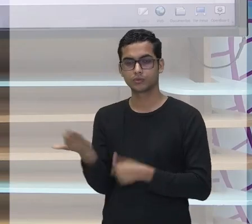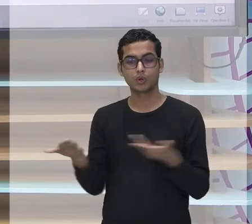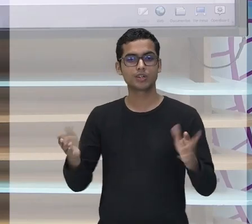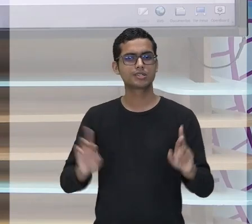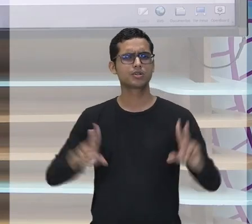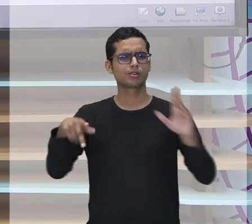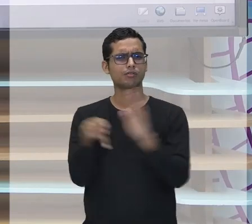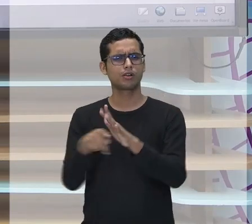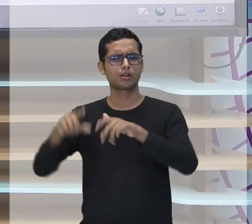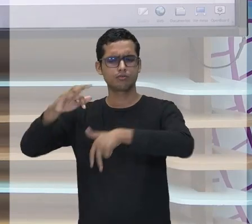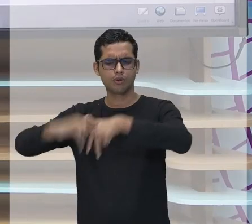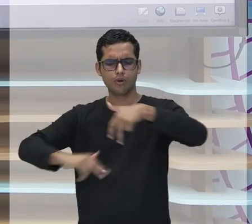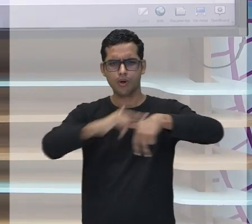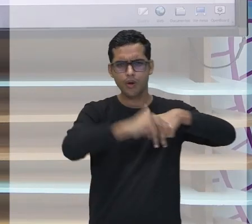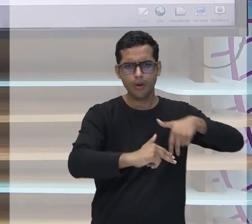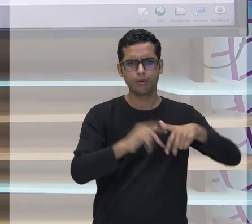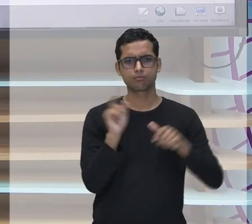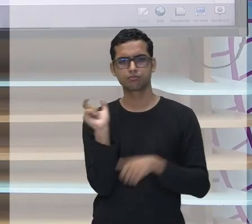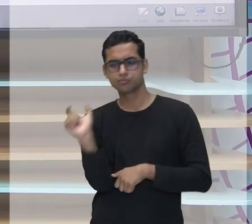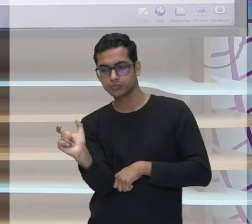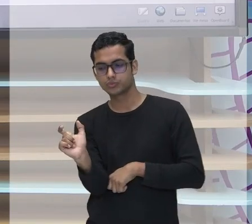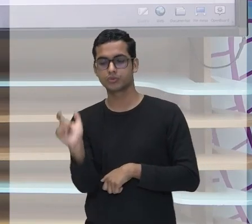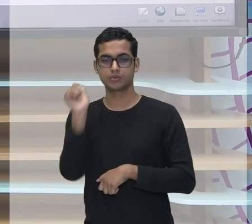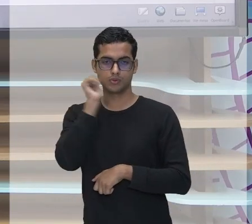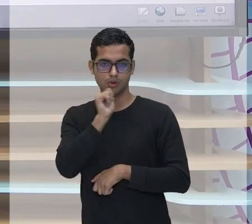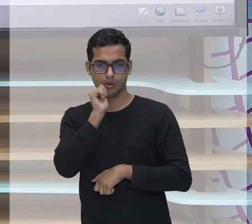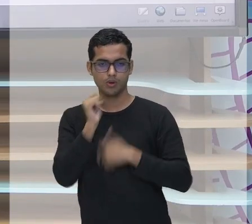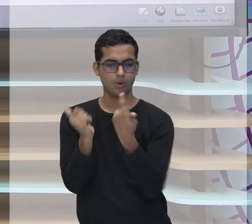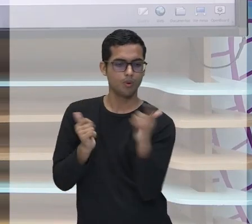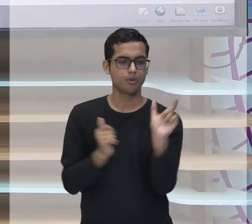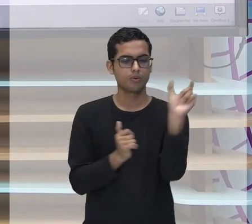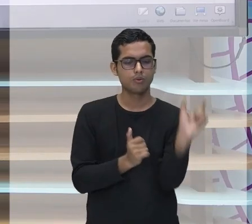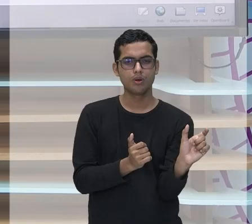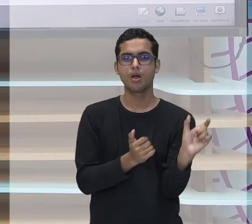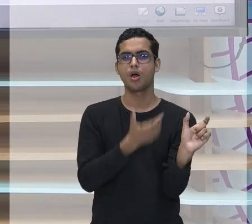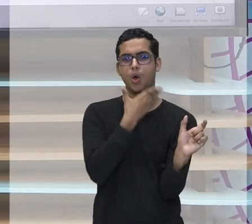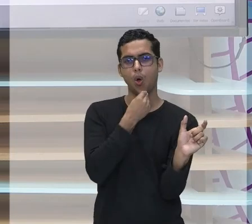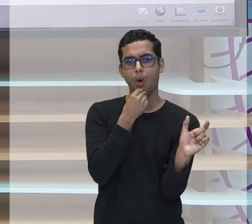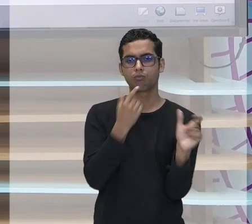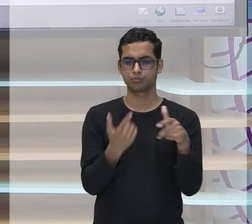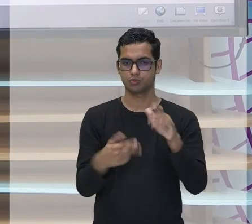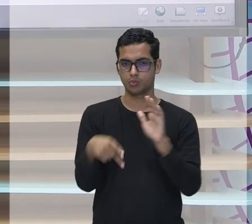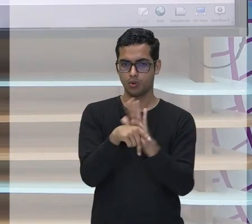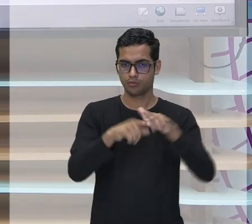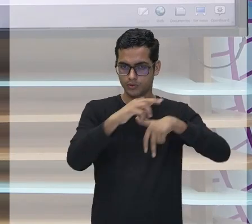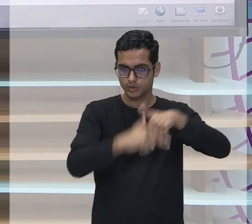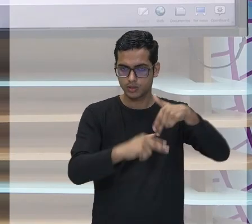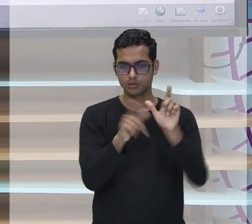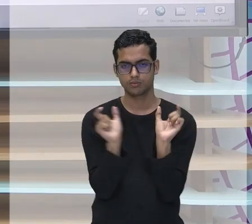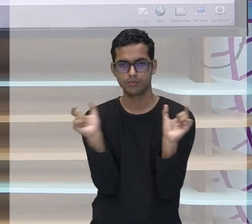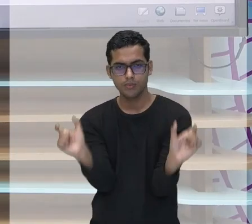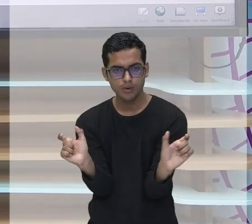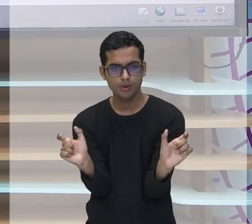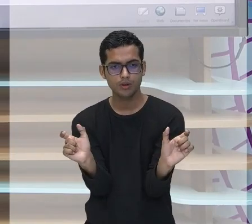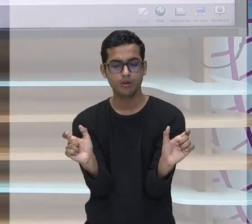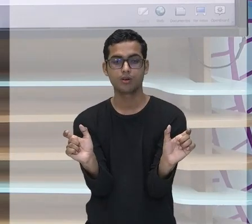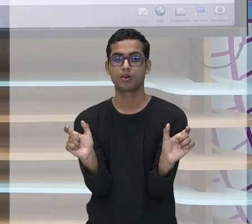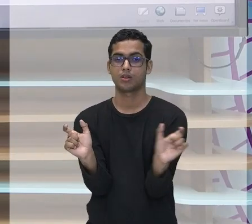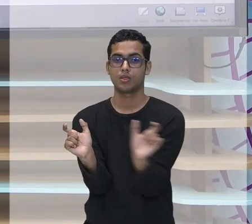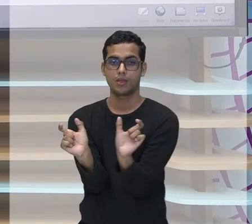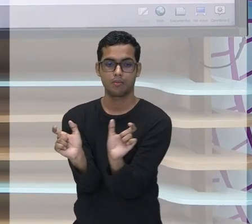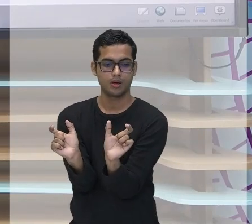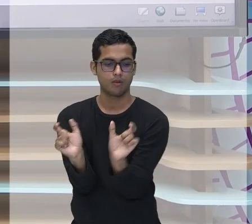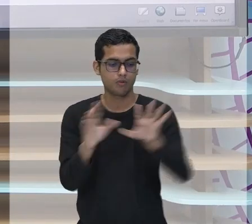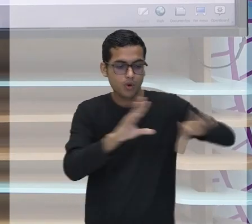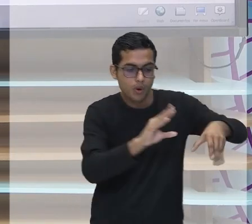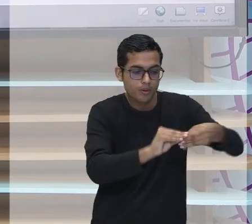O que é que vai acontecer com o adjetivo? Ele vai concordar com o mais próximo ou ele vai para o